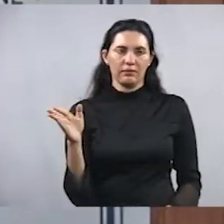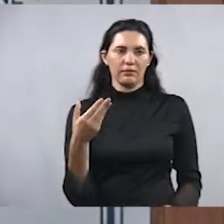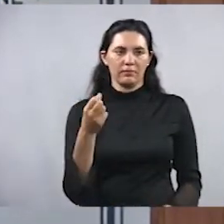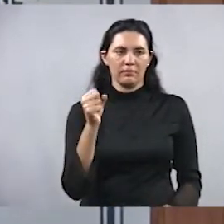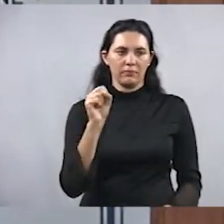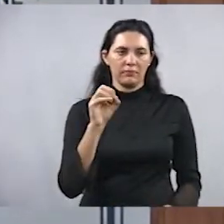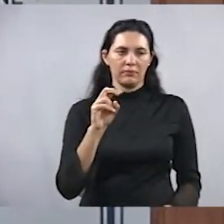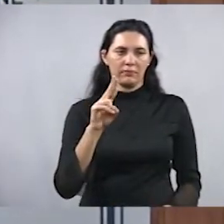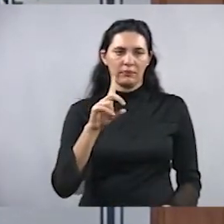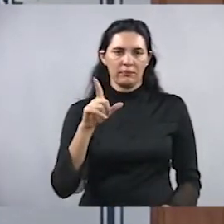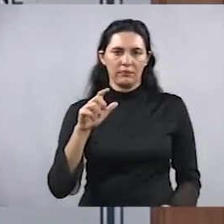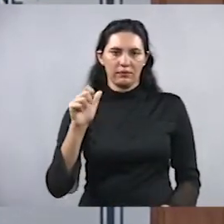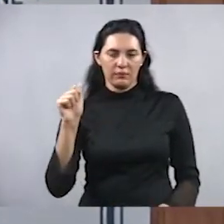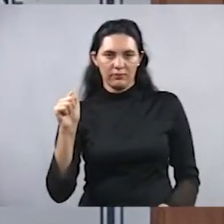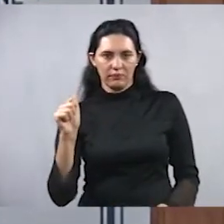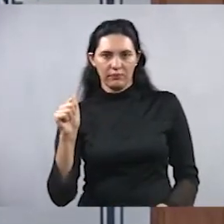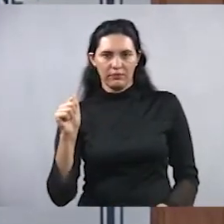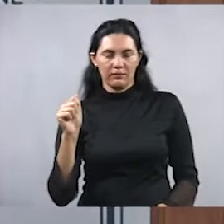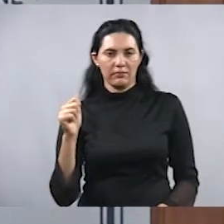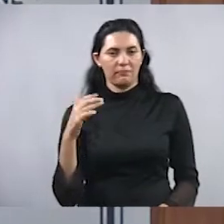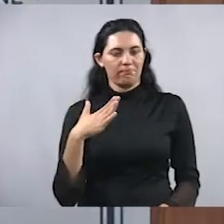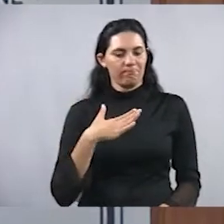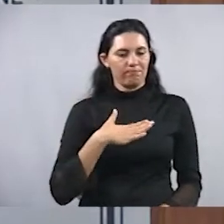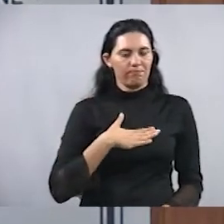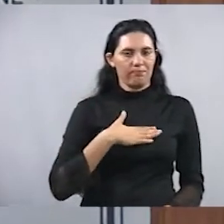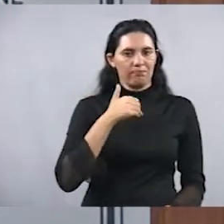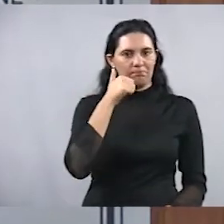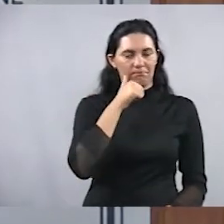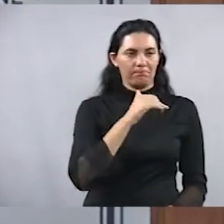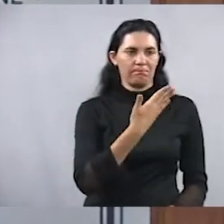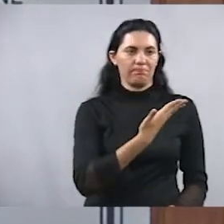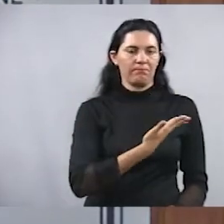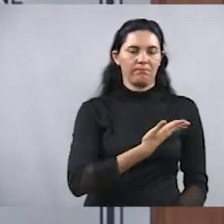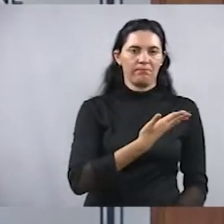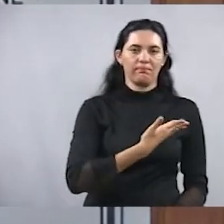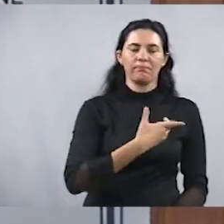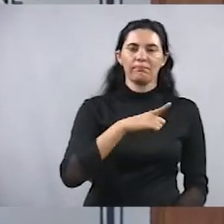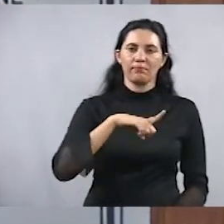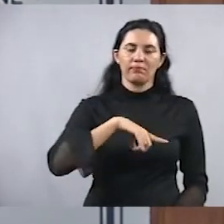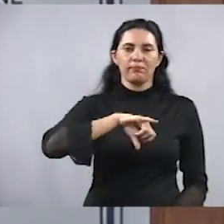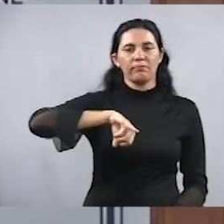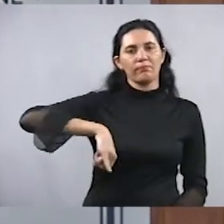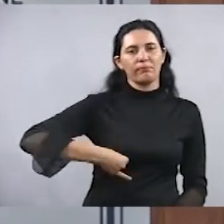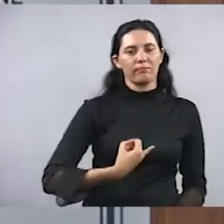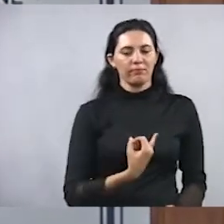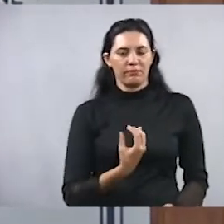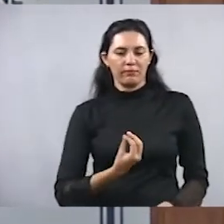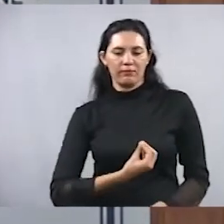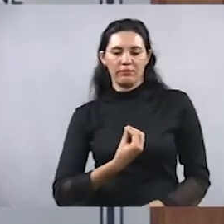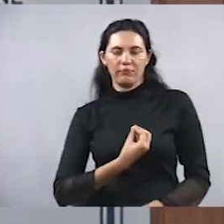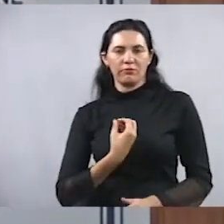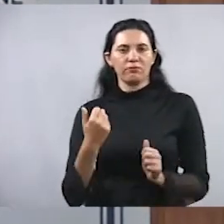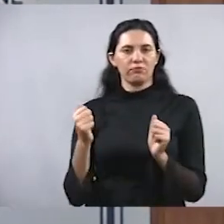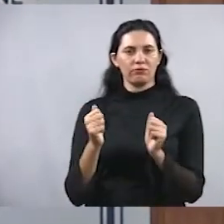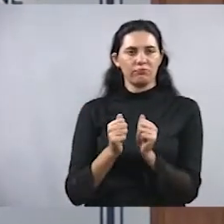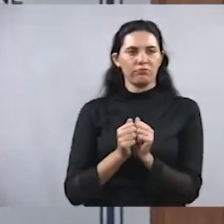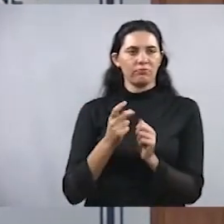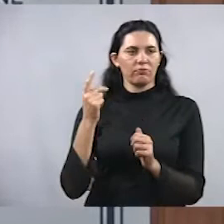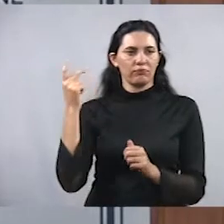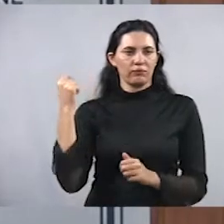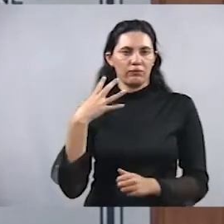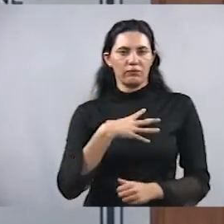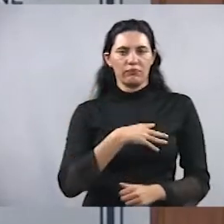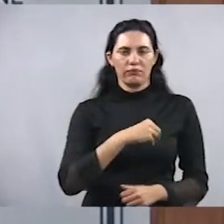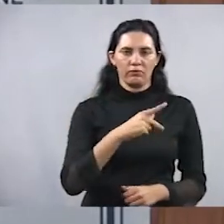A Marinete, minha amiga pessoal, com quem tive a chance de conviver por muito tempo, está aqui o seu